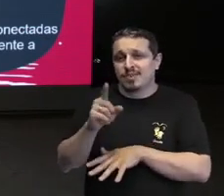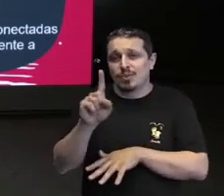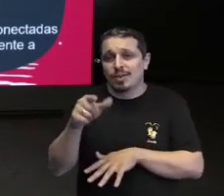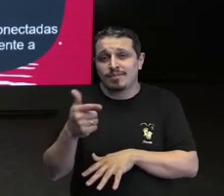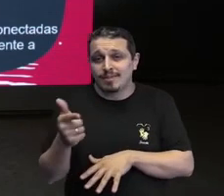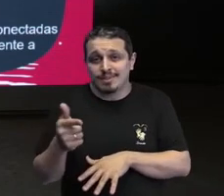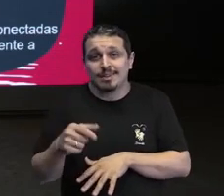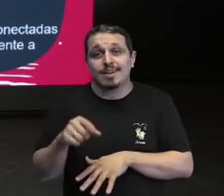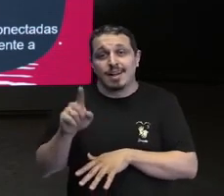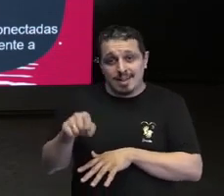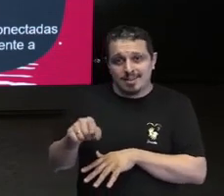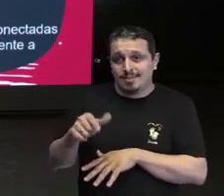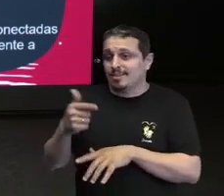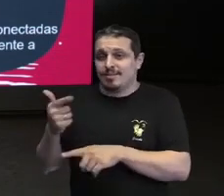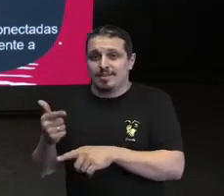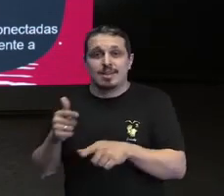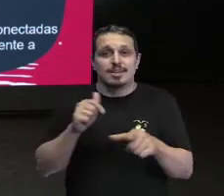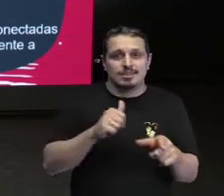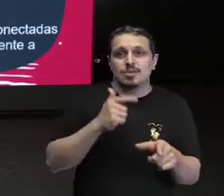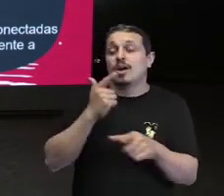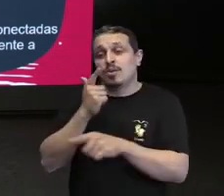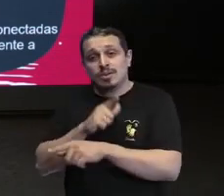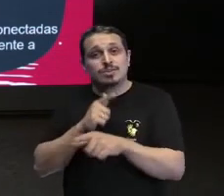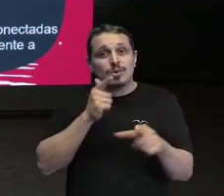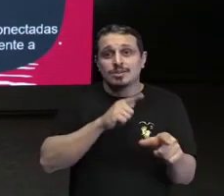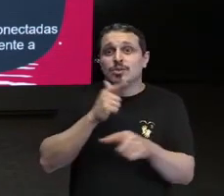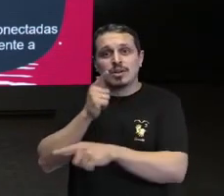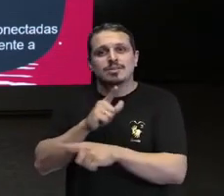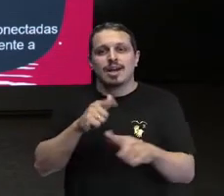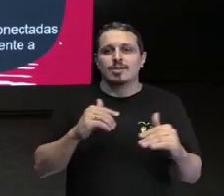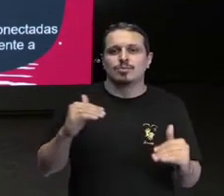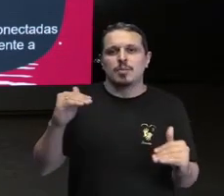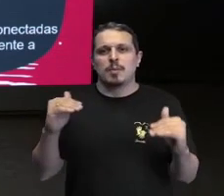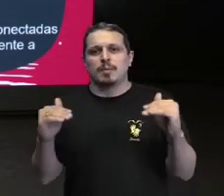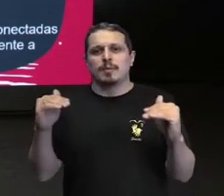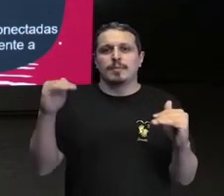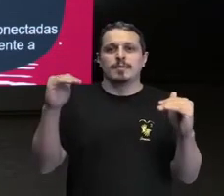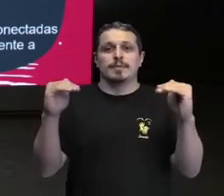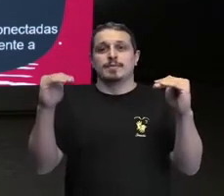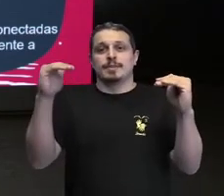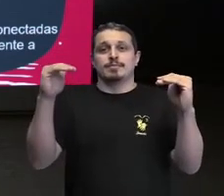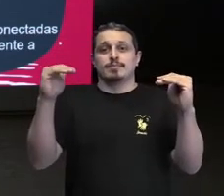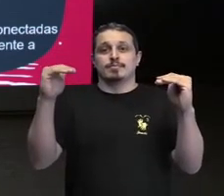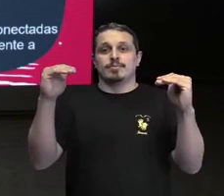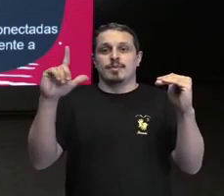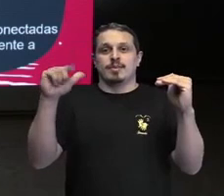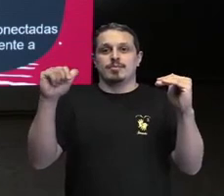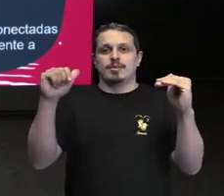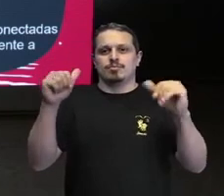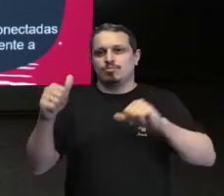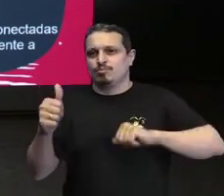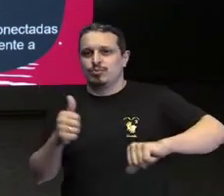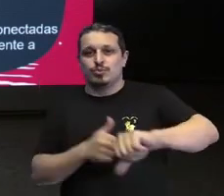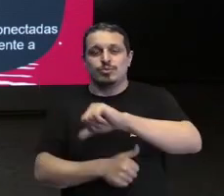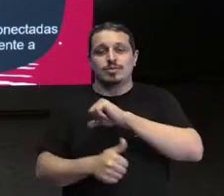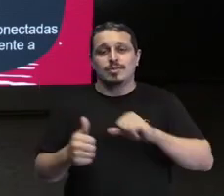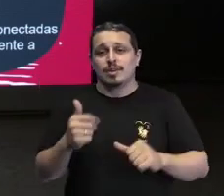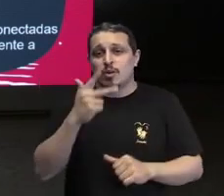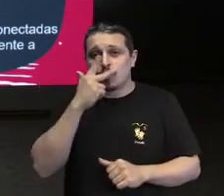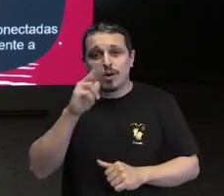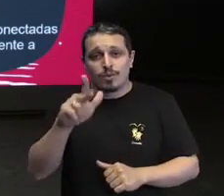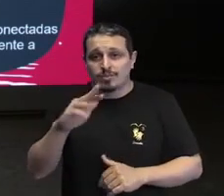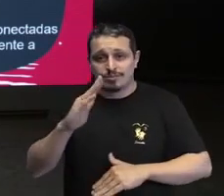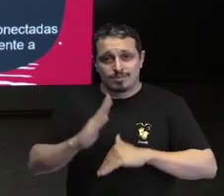ganha-ganha e no fim do dia a gente está falando de construir uma sociedade muito melhor